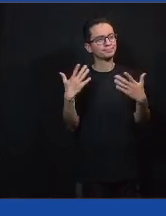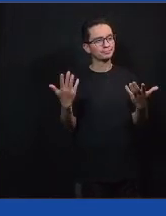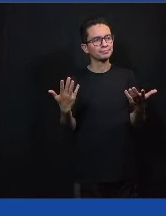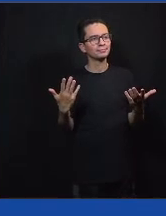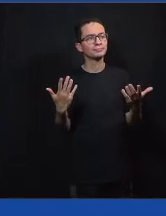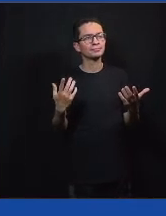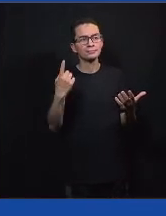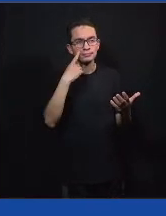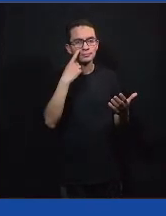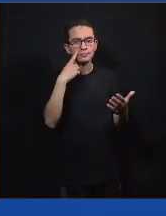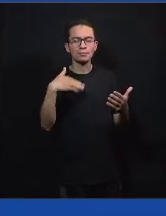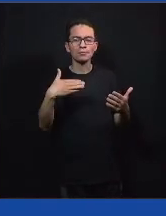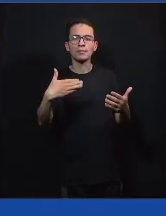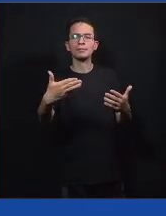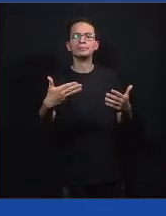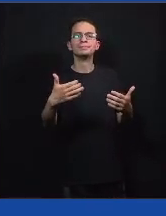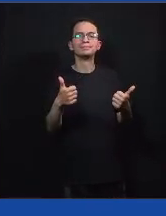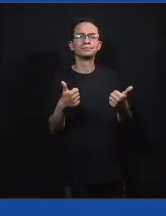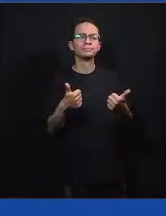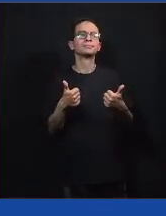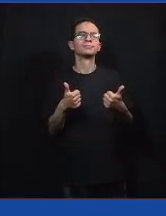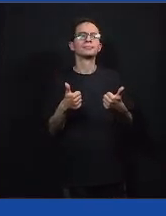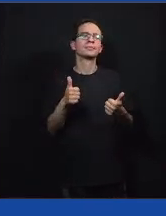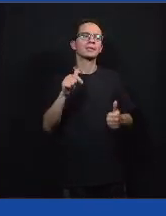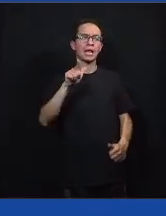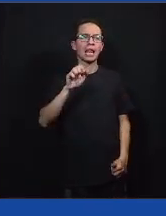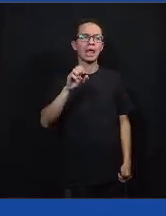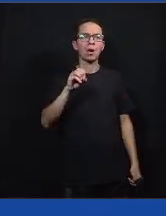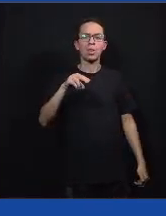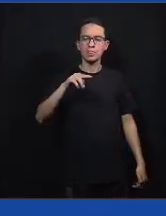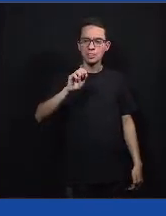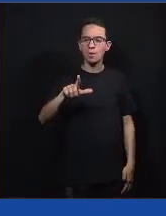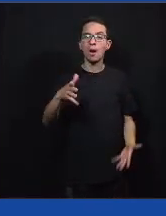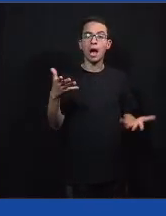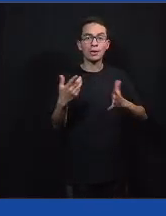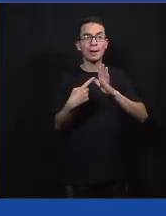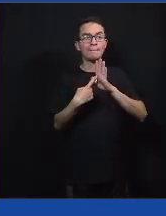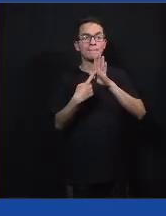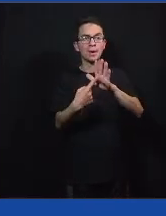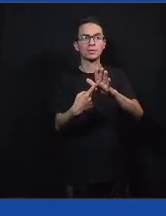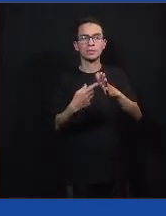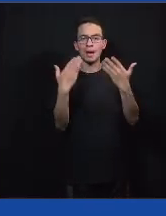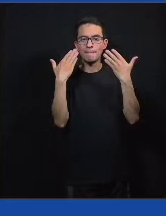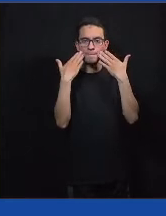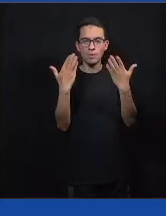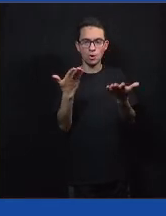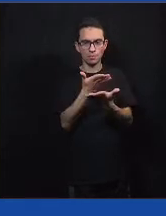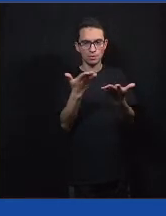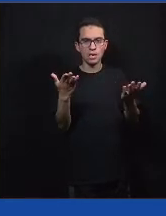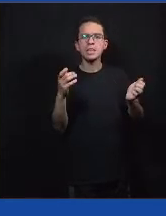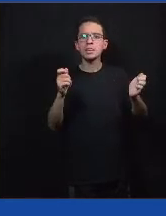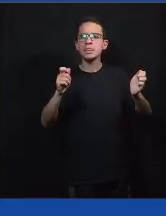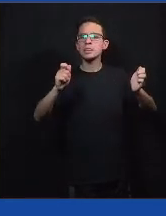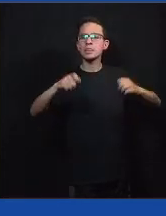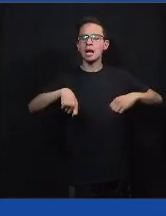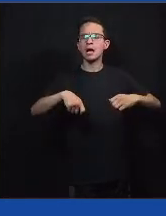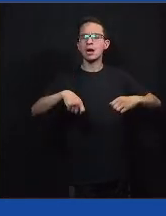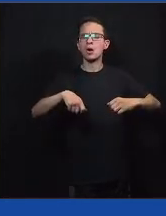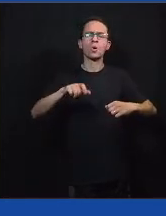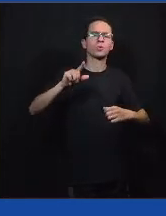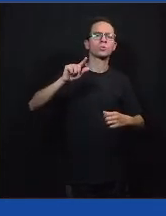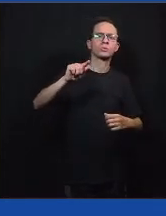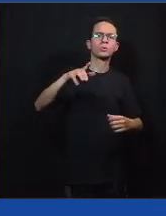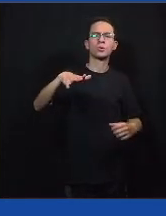Na sequência, pessoal, e o Leonel já trouxe isso agora há pouco, o que existe de potencialidade nos